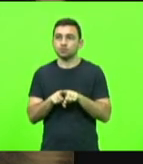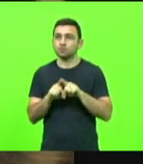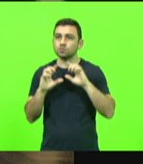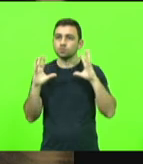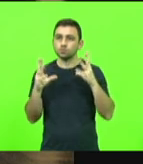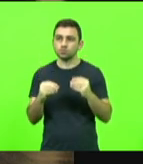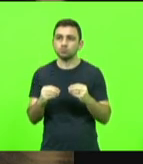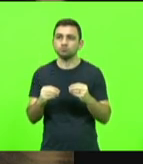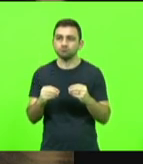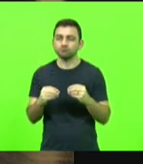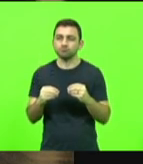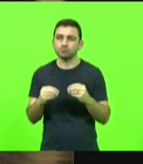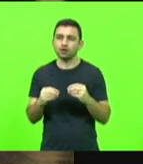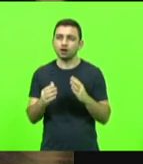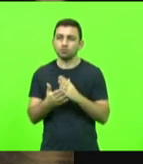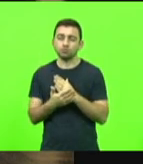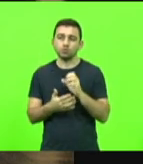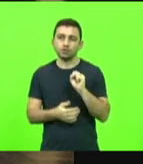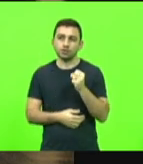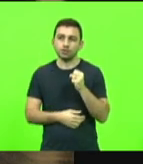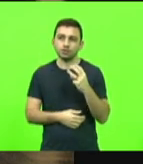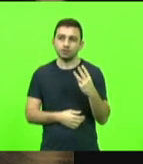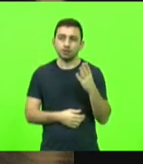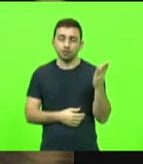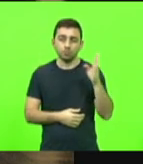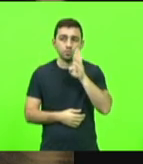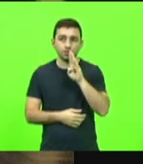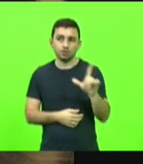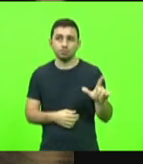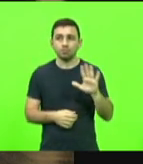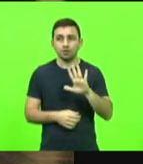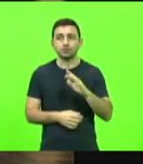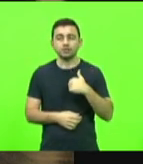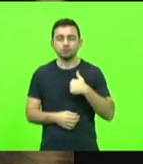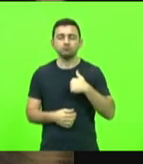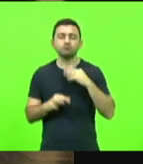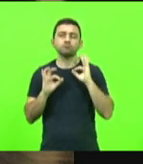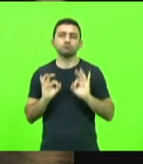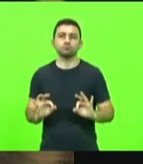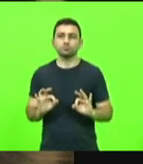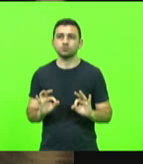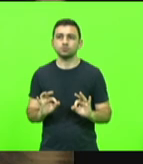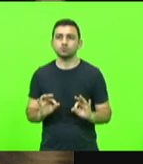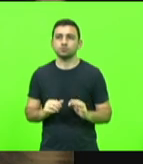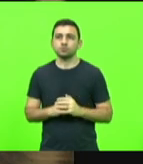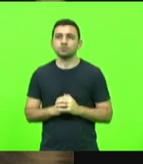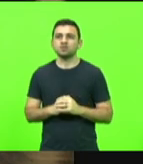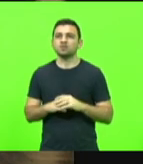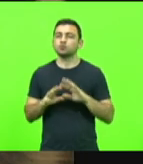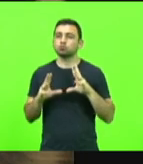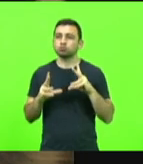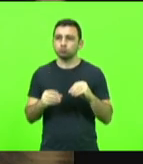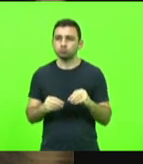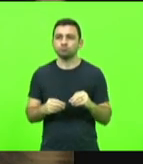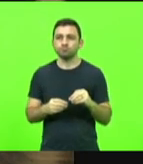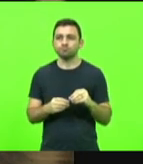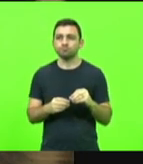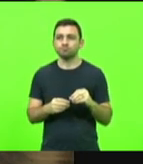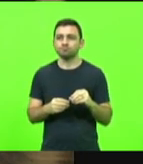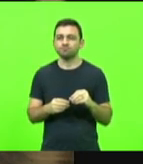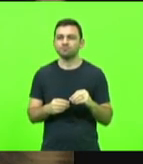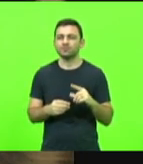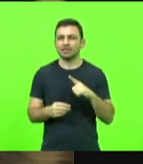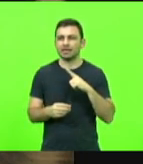nem todos serviram em 83, em Blumenau, mas eu tenho certeza de que todos me trouxeram muitos